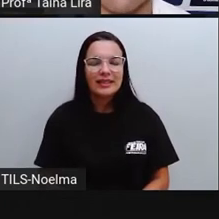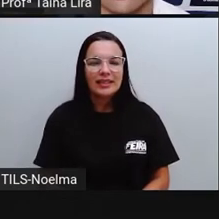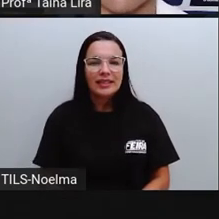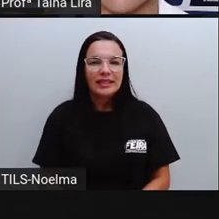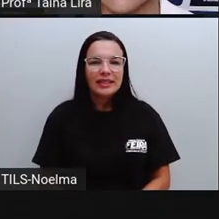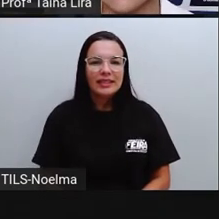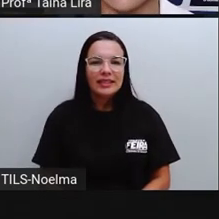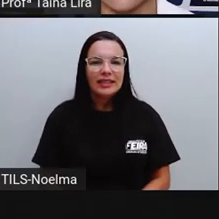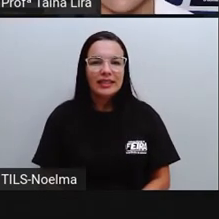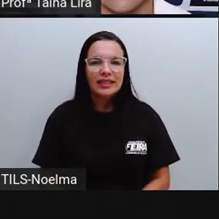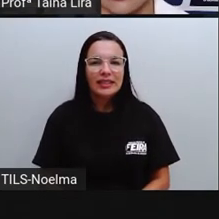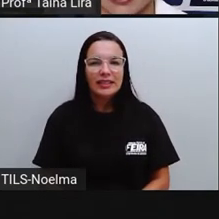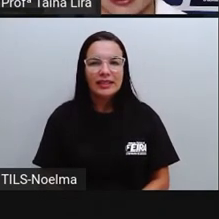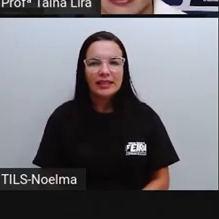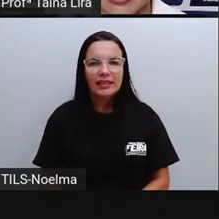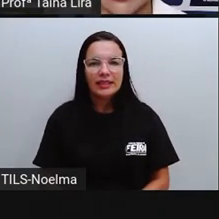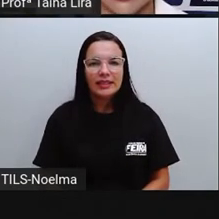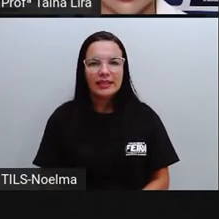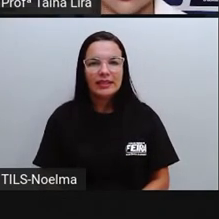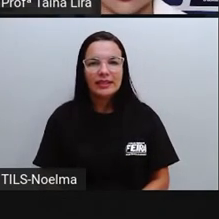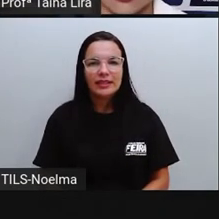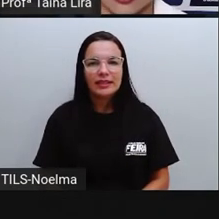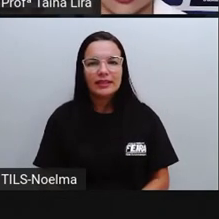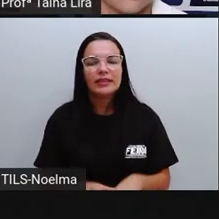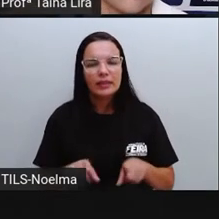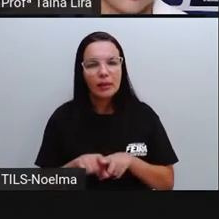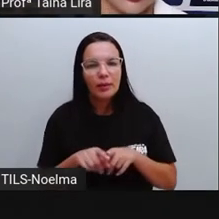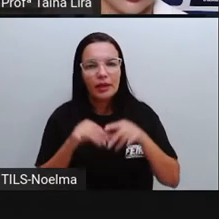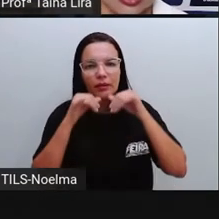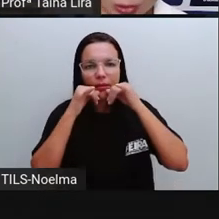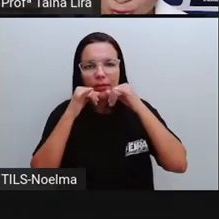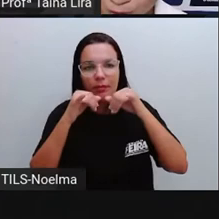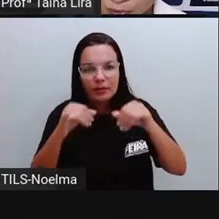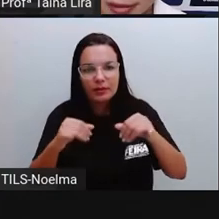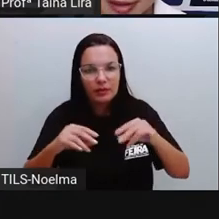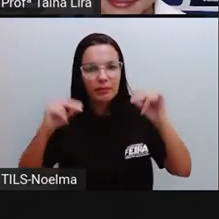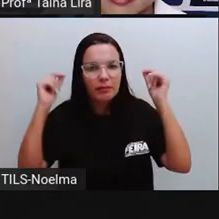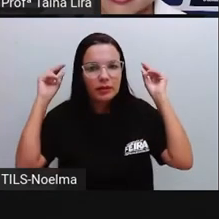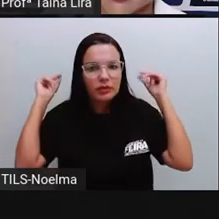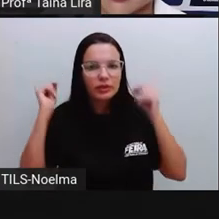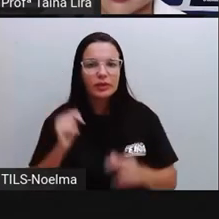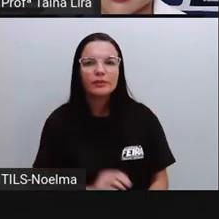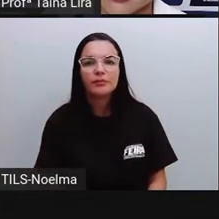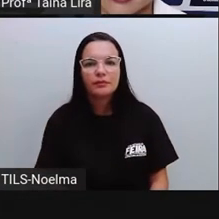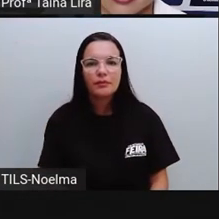fofinho. E aí, uma propaganda, né, do Lolo, tá?